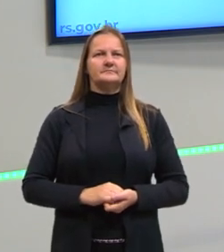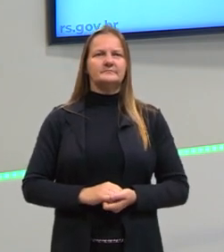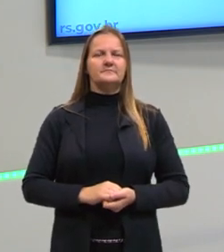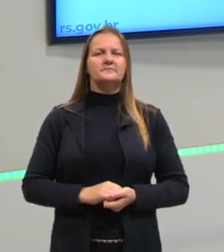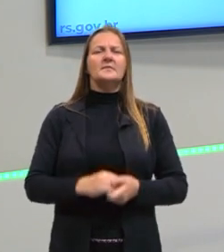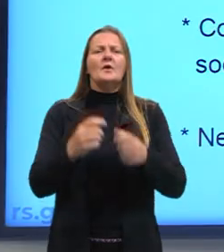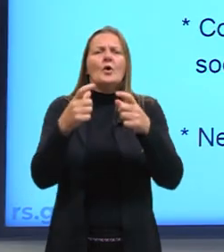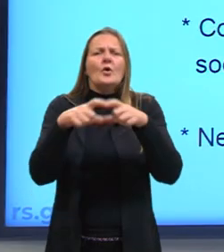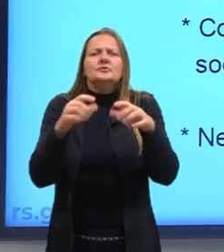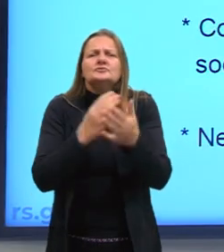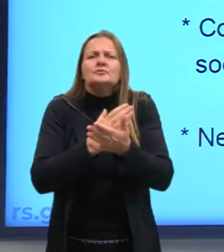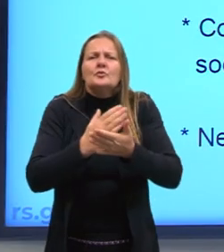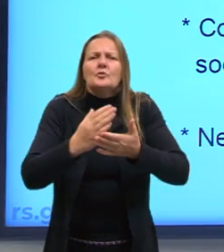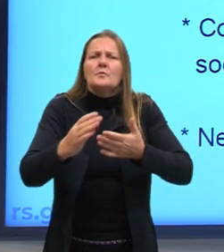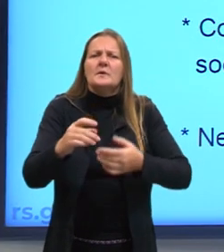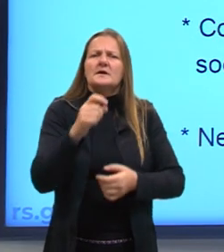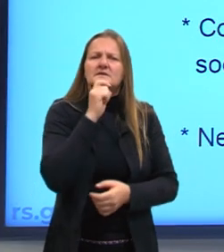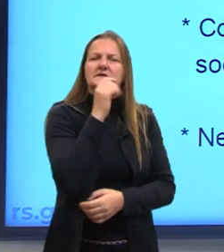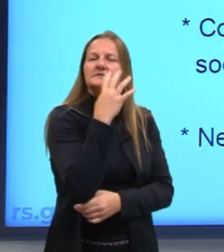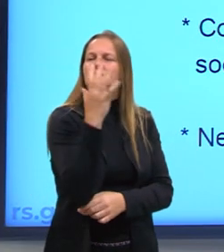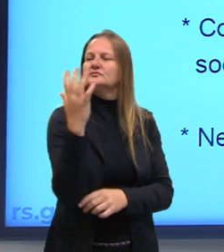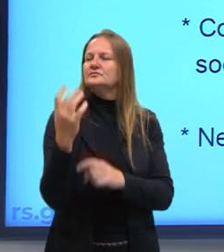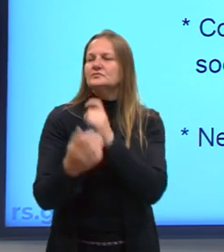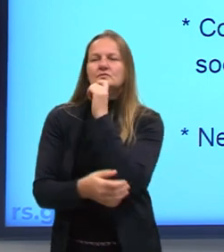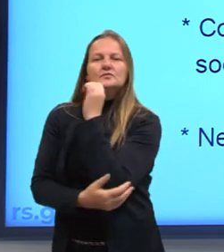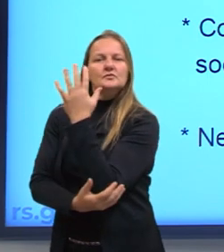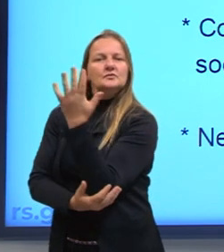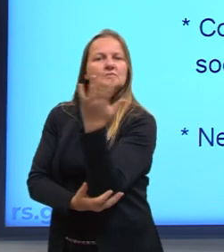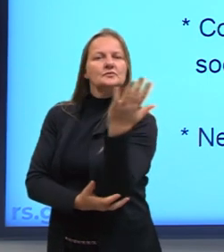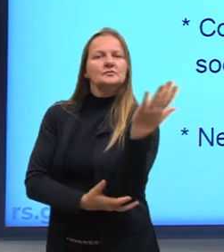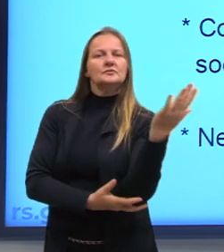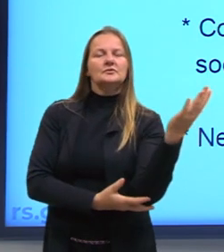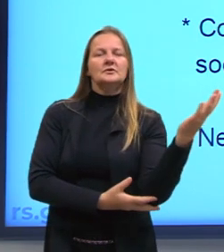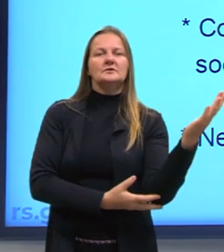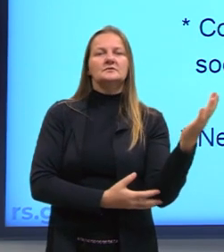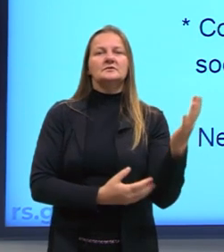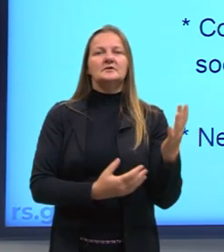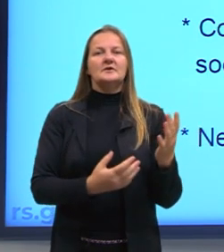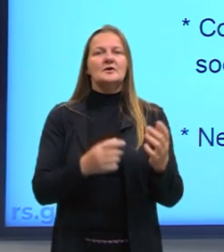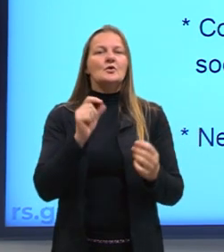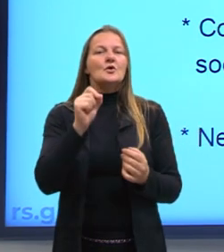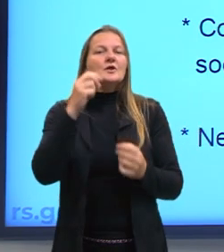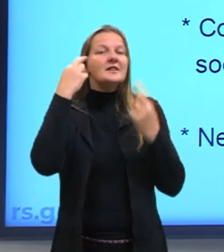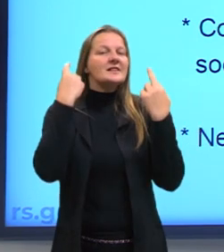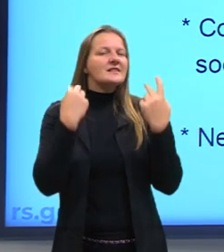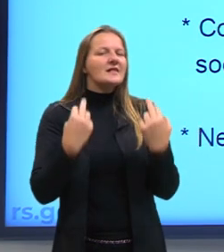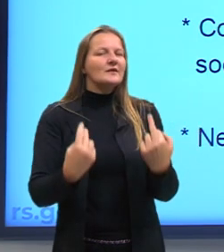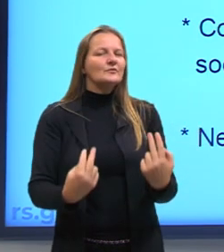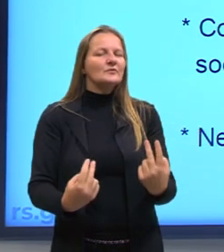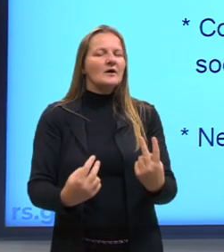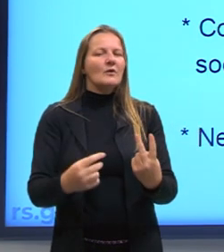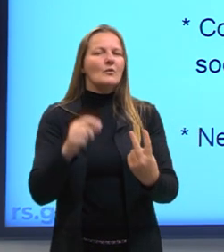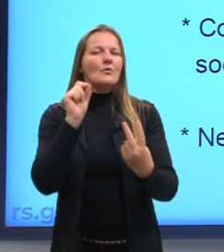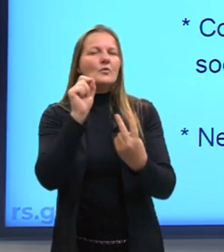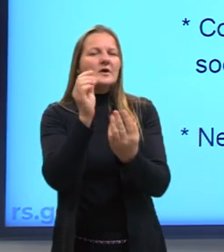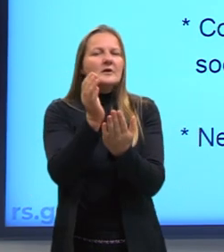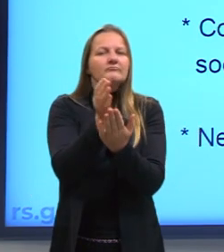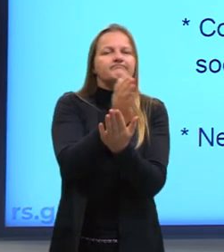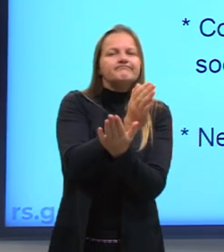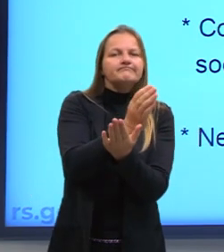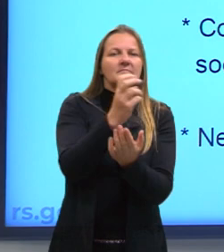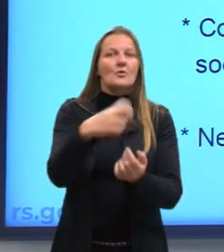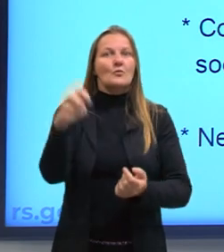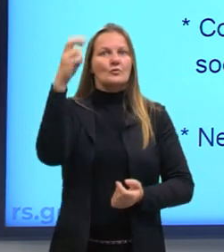onde começa a natureza, onde acaba a natureza e onde começa a cultura? O que é natural? O que é cultural? Essa é uma